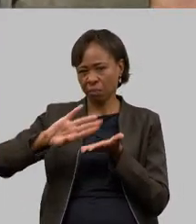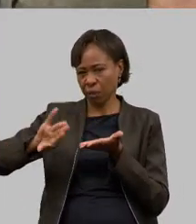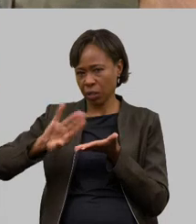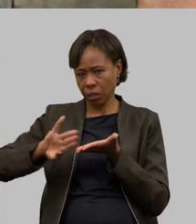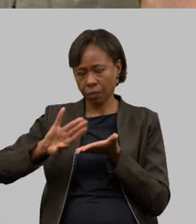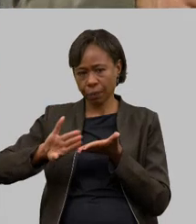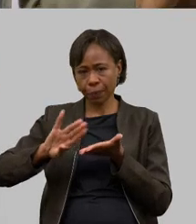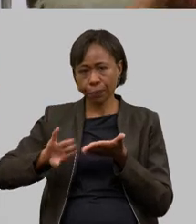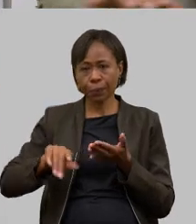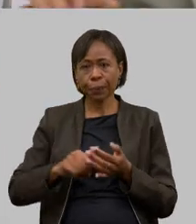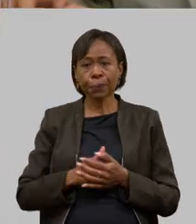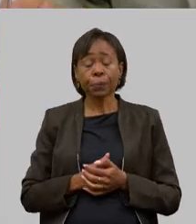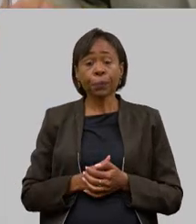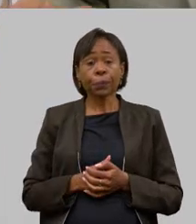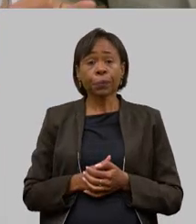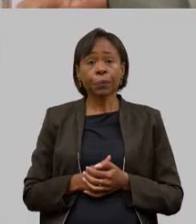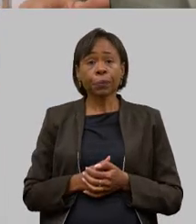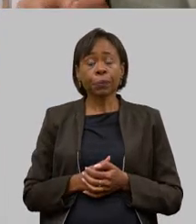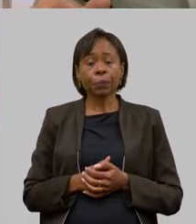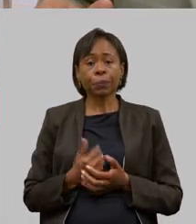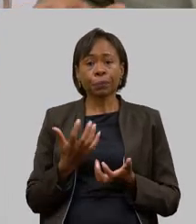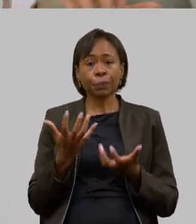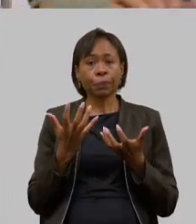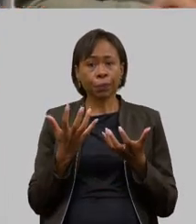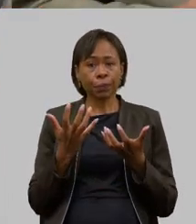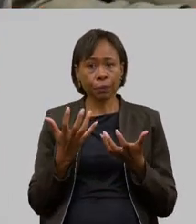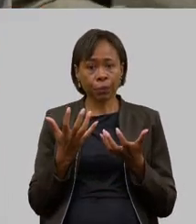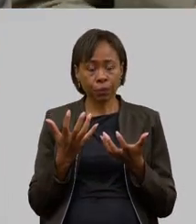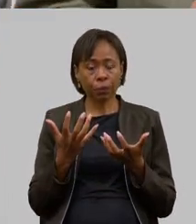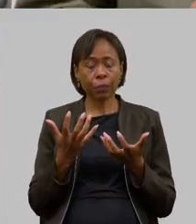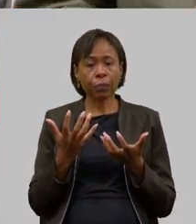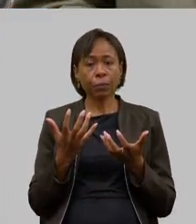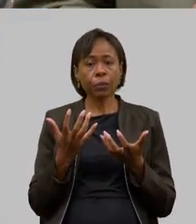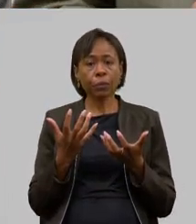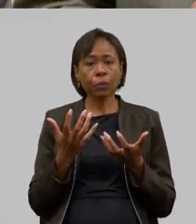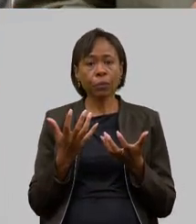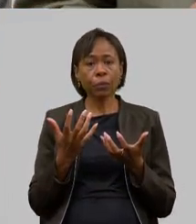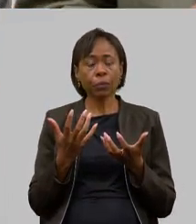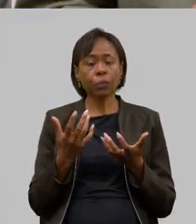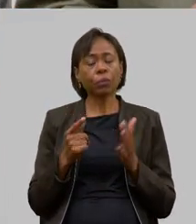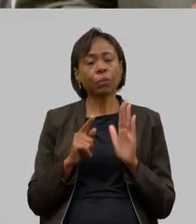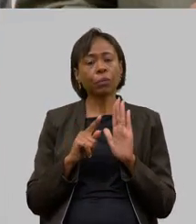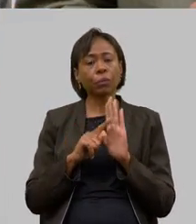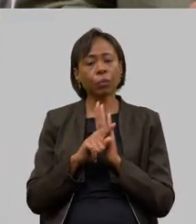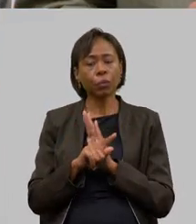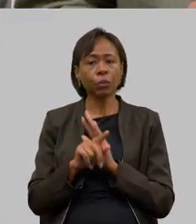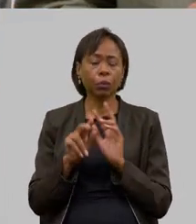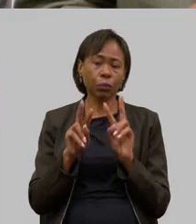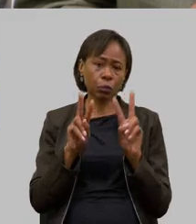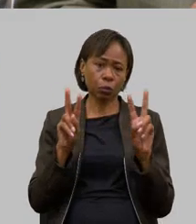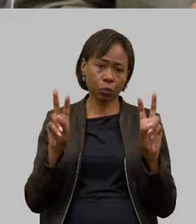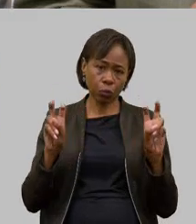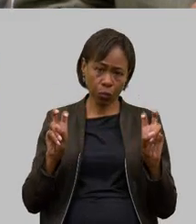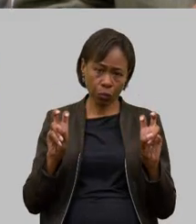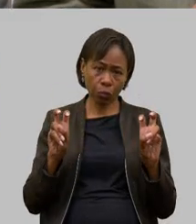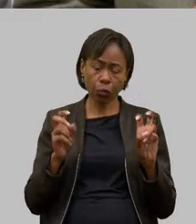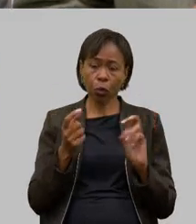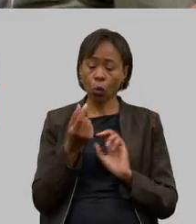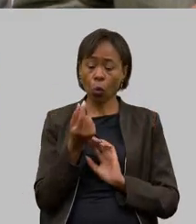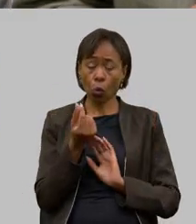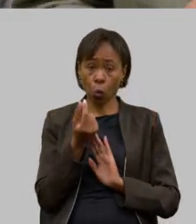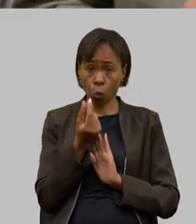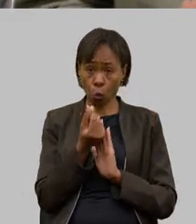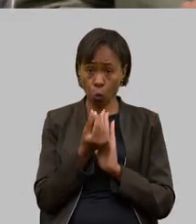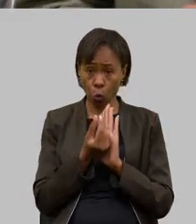eu gostaria de tratar com o senhor em relação a questão do orçamento